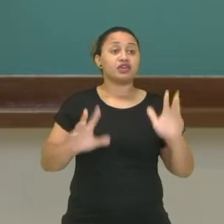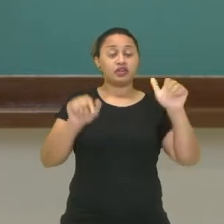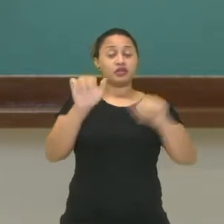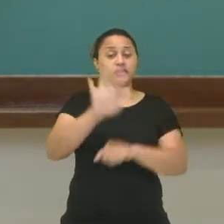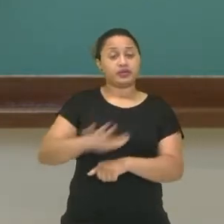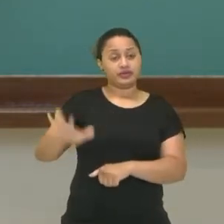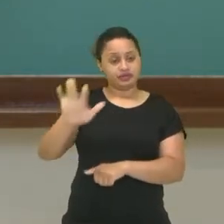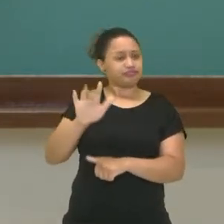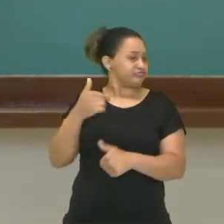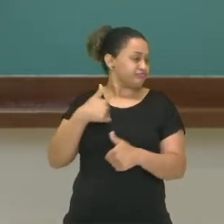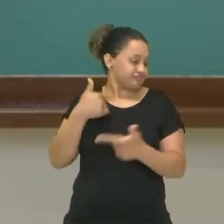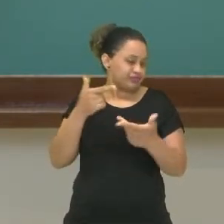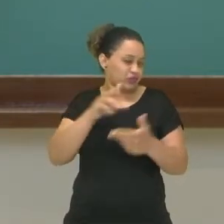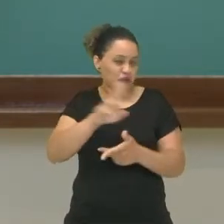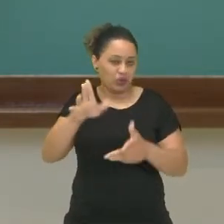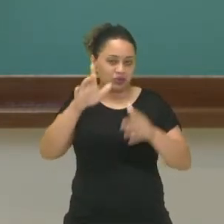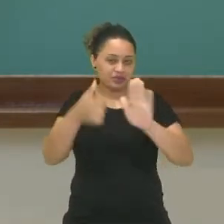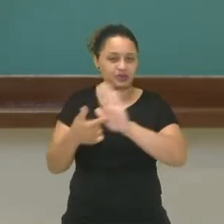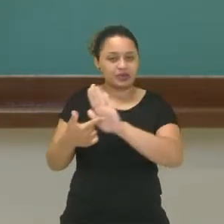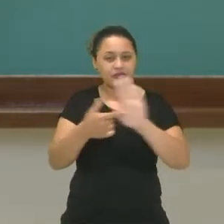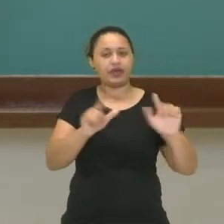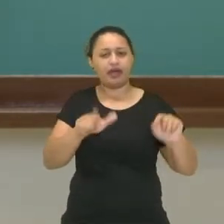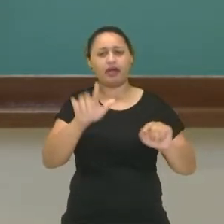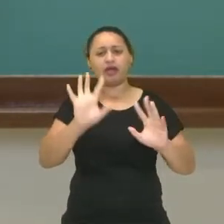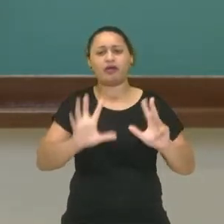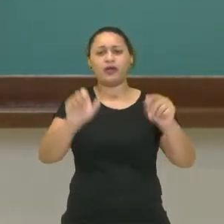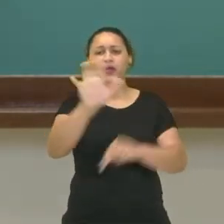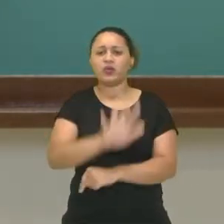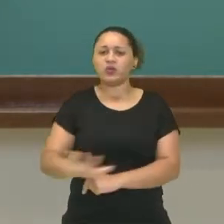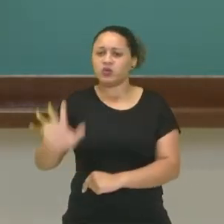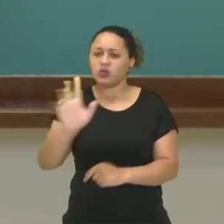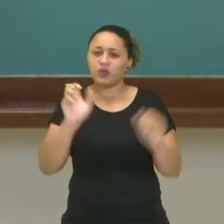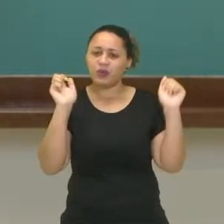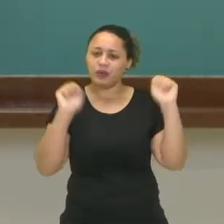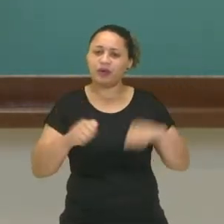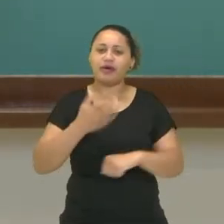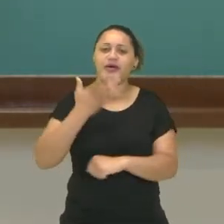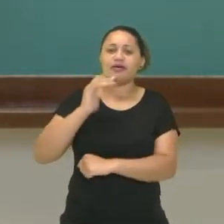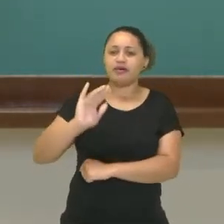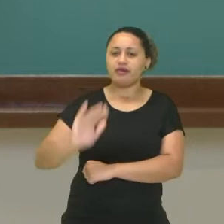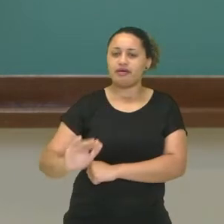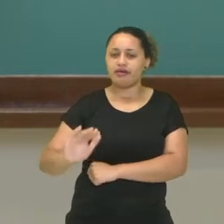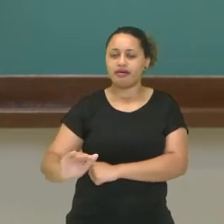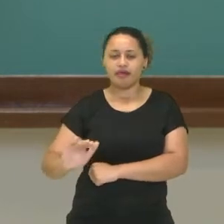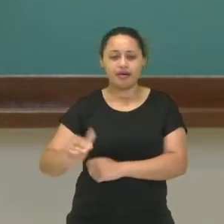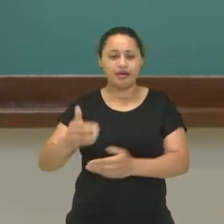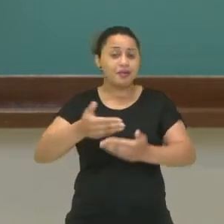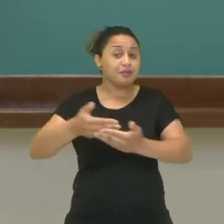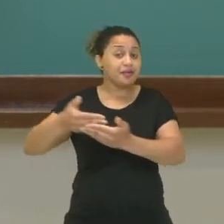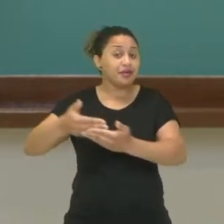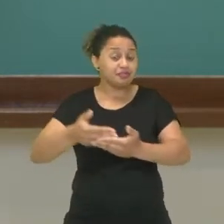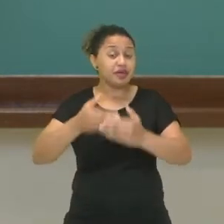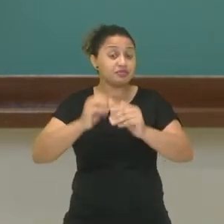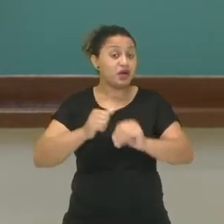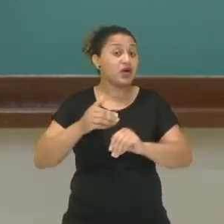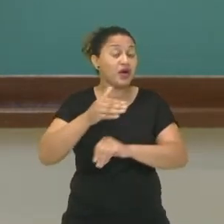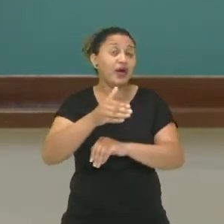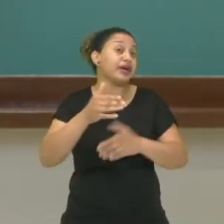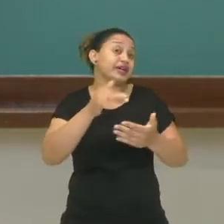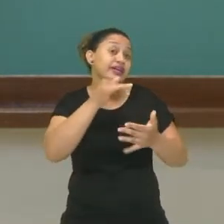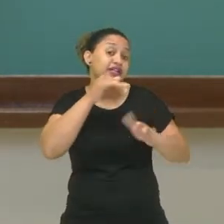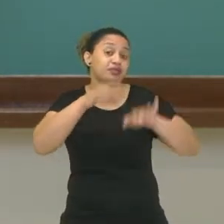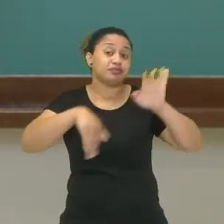o nome já diz, é para todos. Desde a menor criança lá do bebê, que pode praticar ali uma